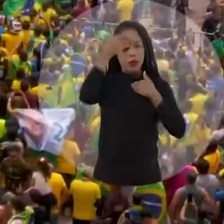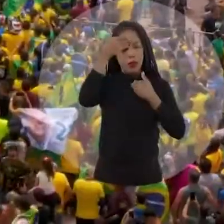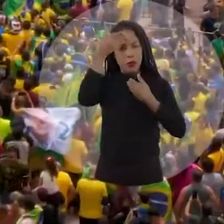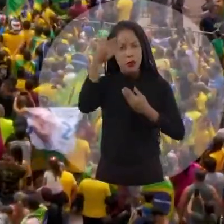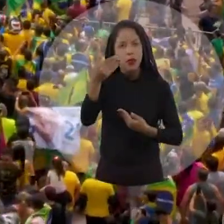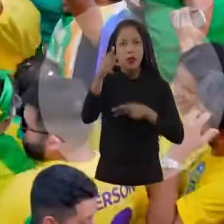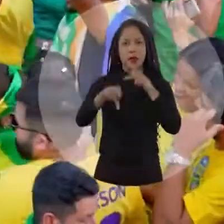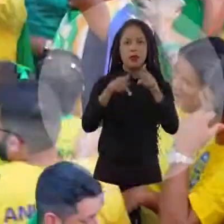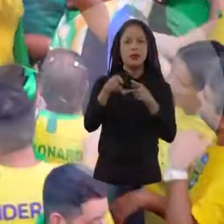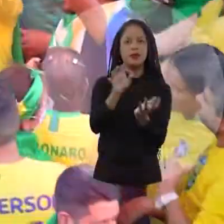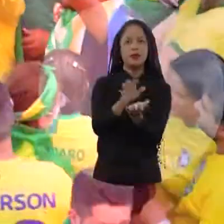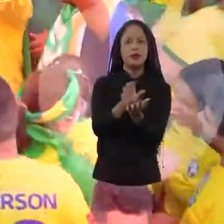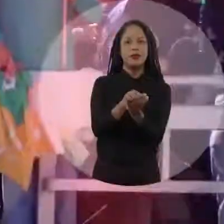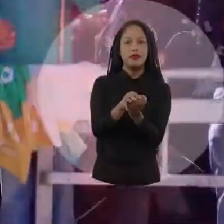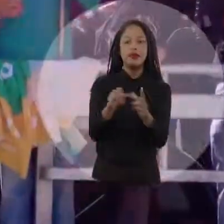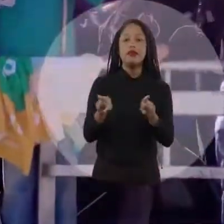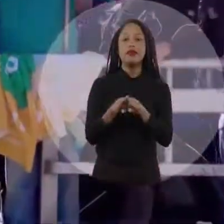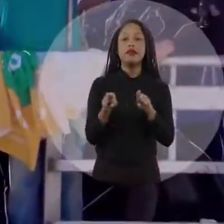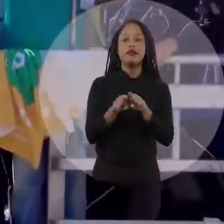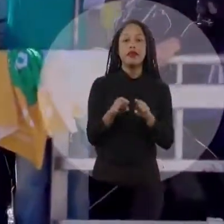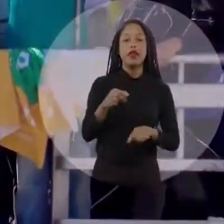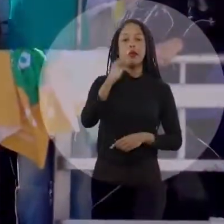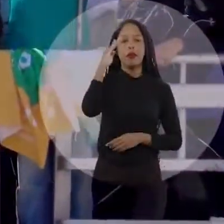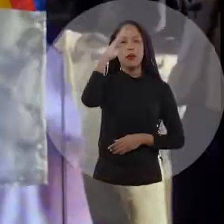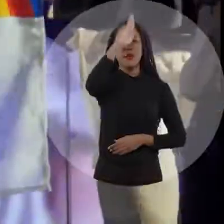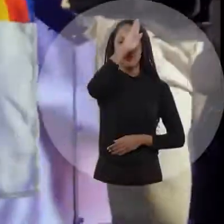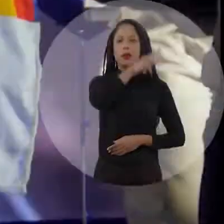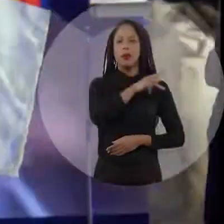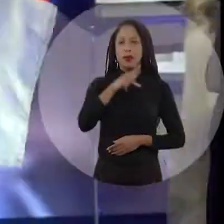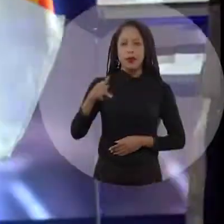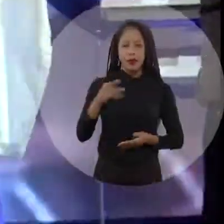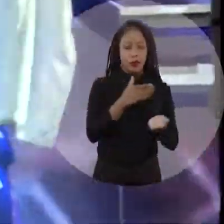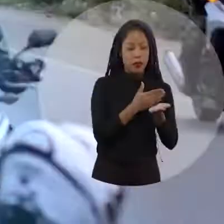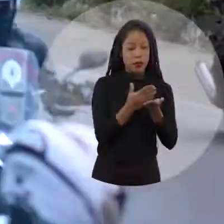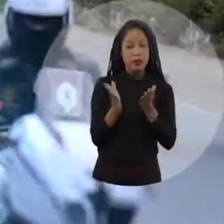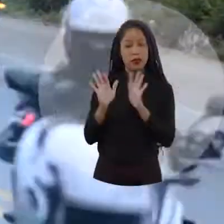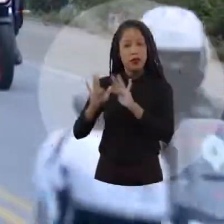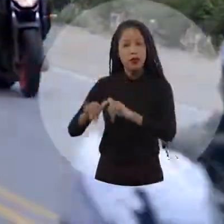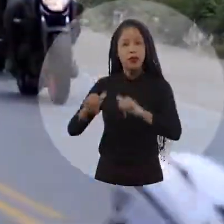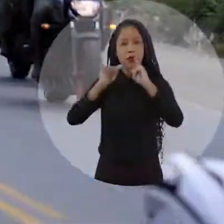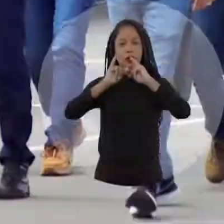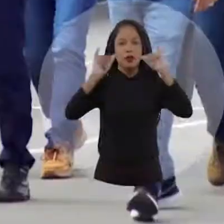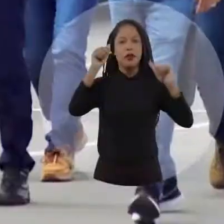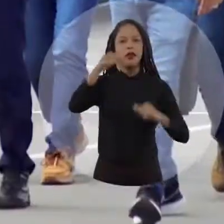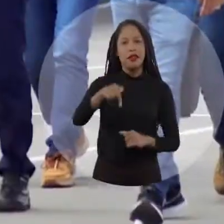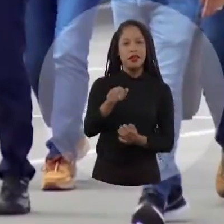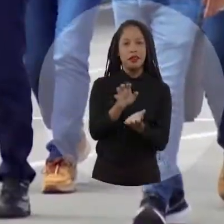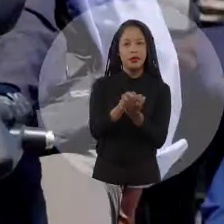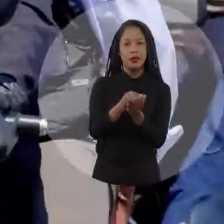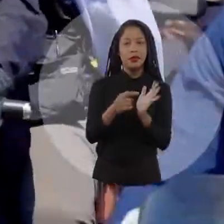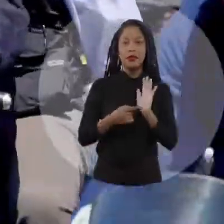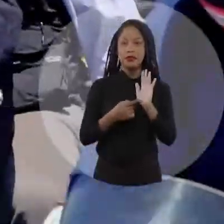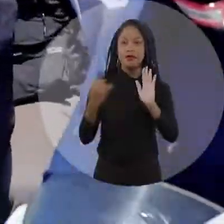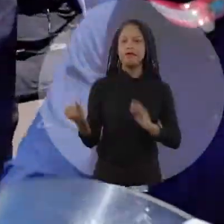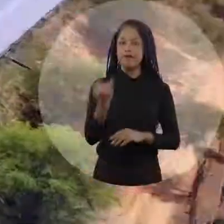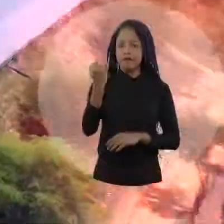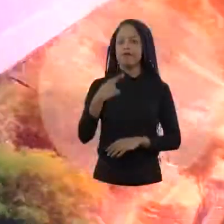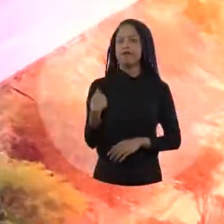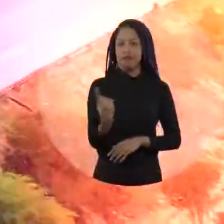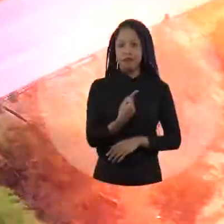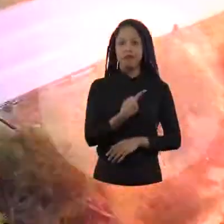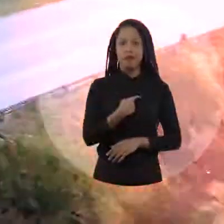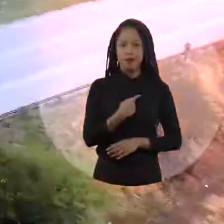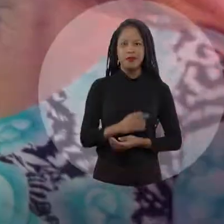Quero agradecer ao povo de Pernambuco E ao presidente Bolsonaro Que começou E terminou a campanha Em Pernambuco Mostrando a